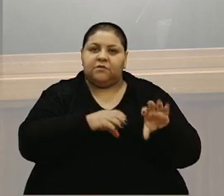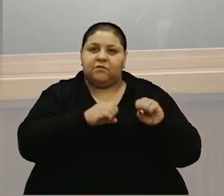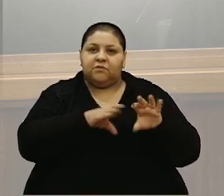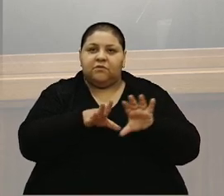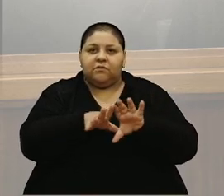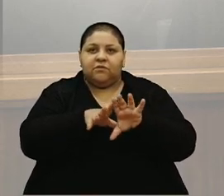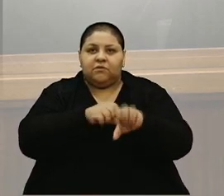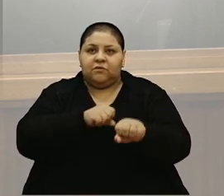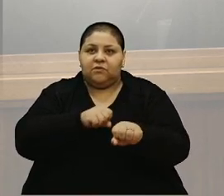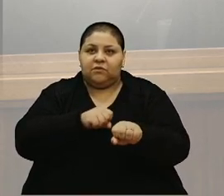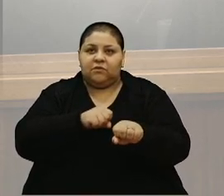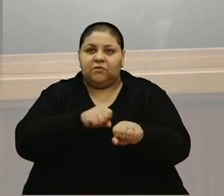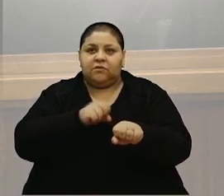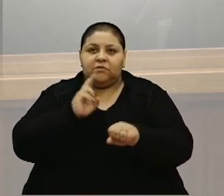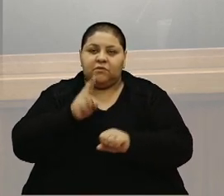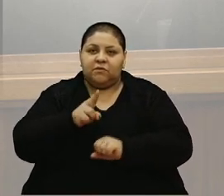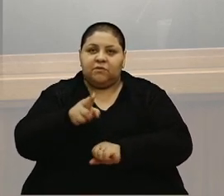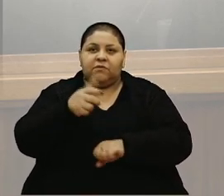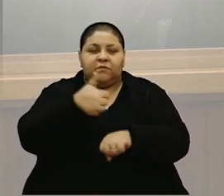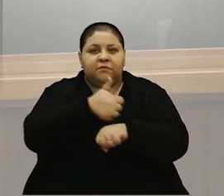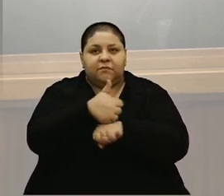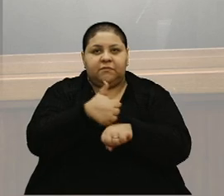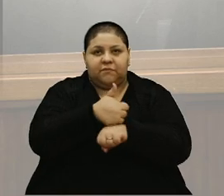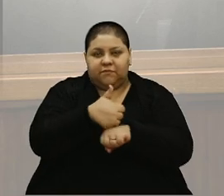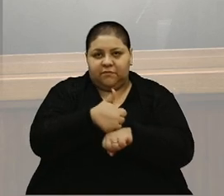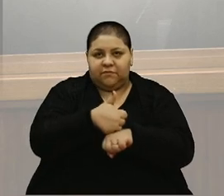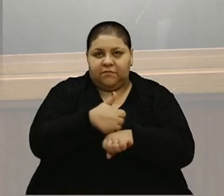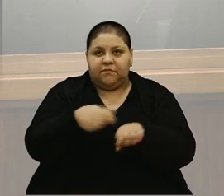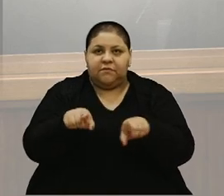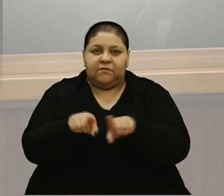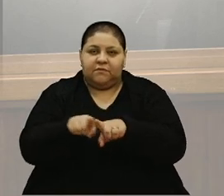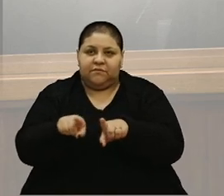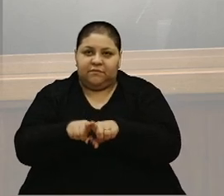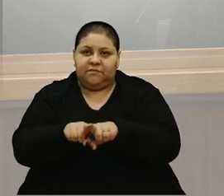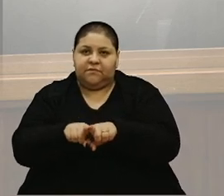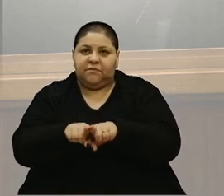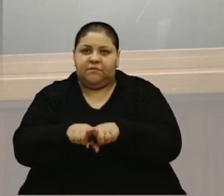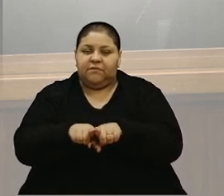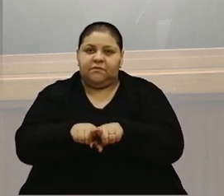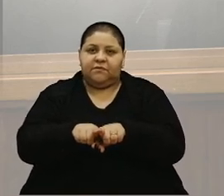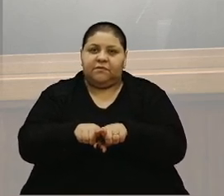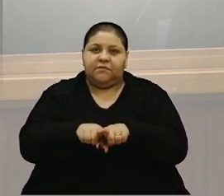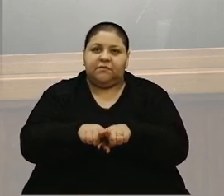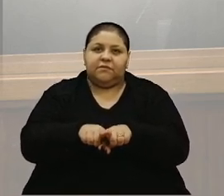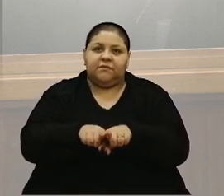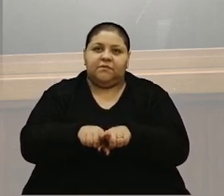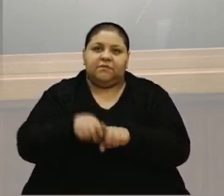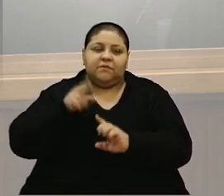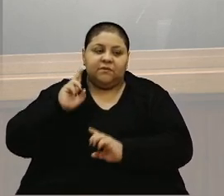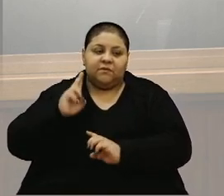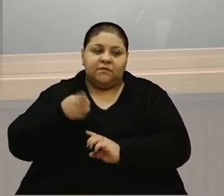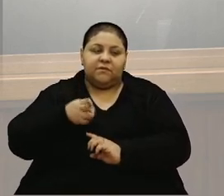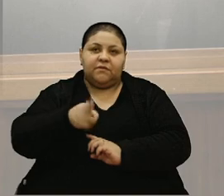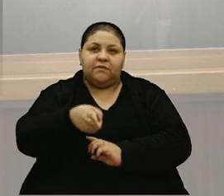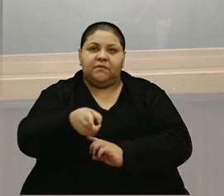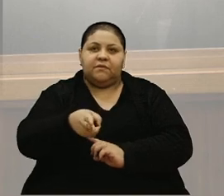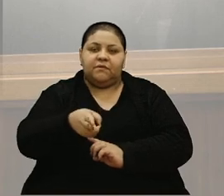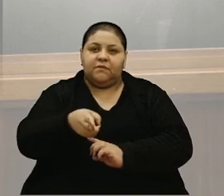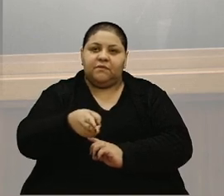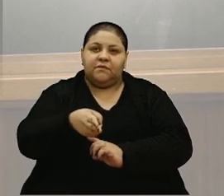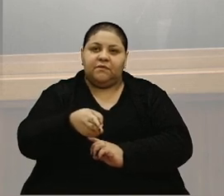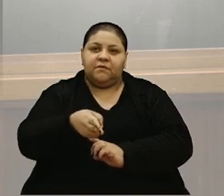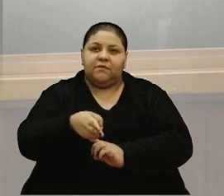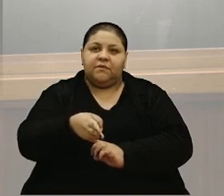formação permanente dos nossos profissionais e também da permanência e da constância